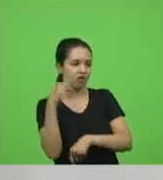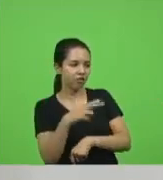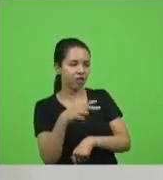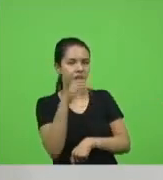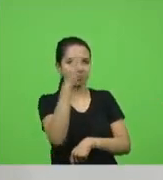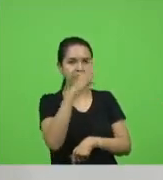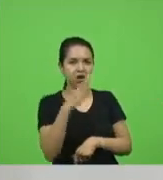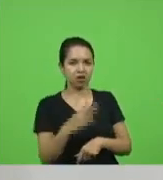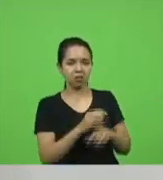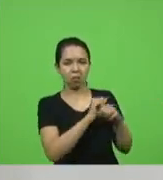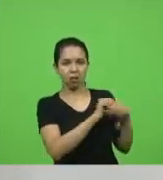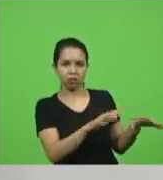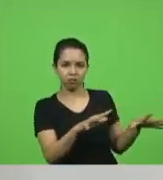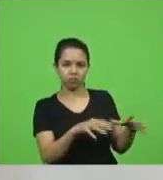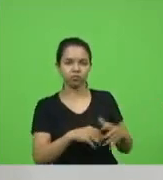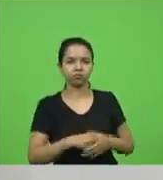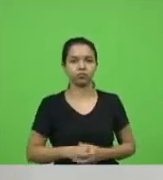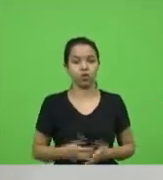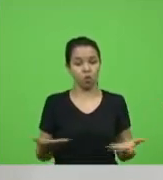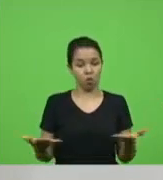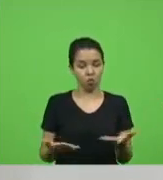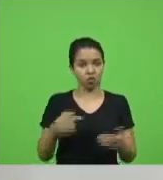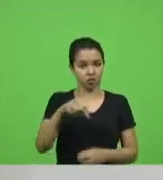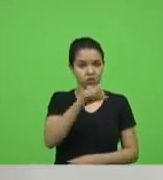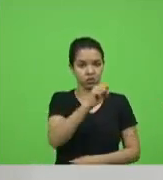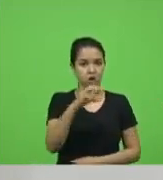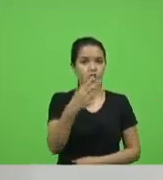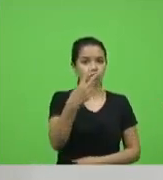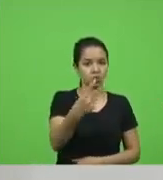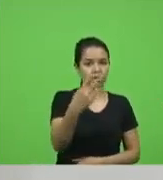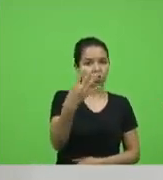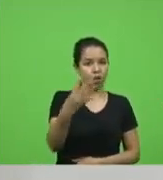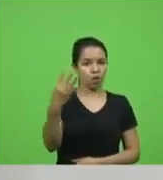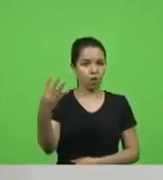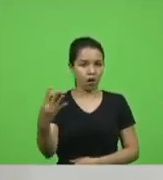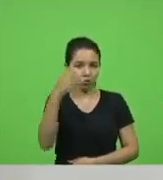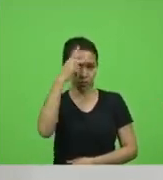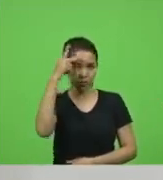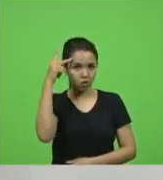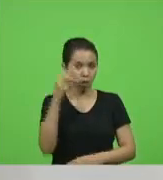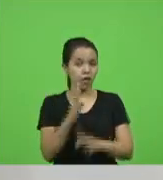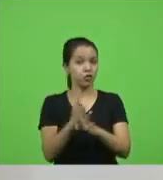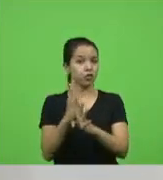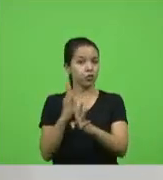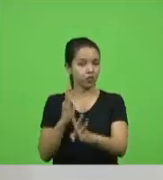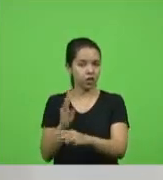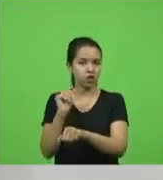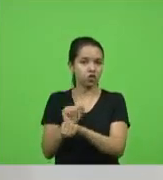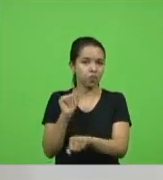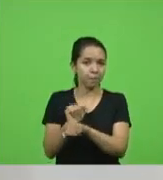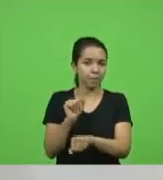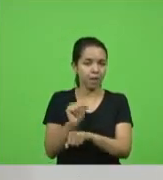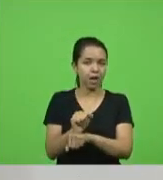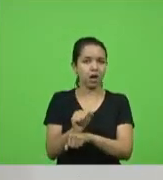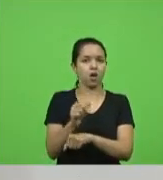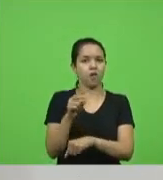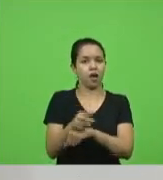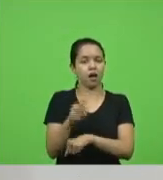Catarina 244 pessoas estão na fila de espera de uma vaga de UTI